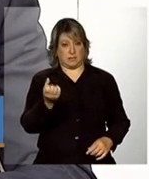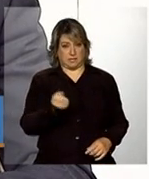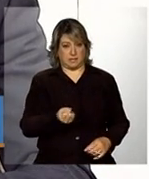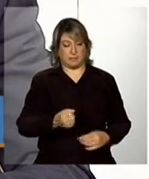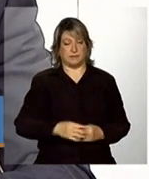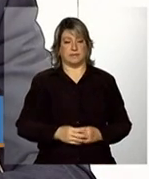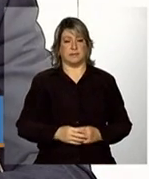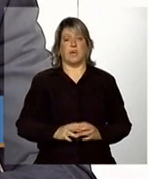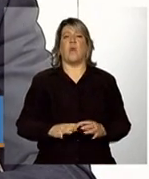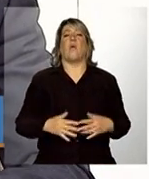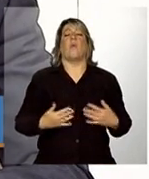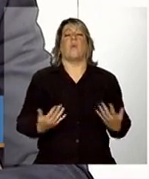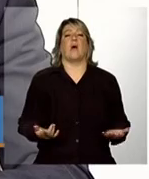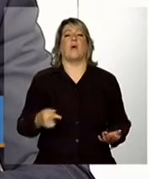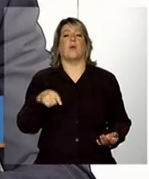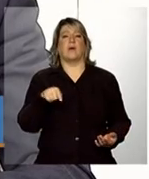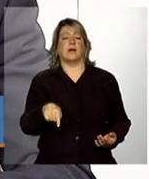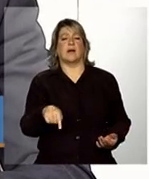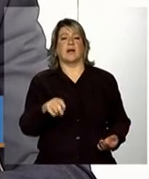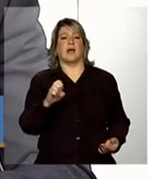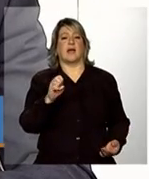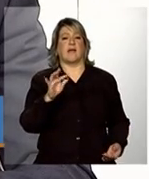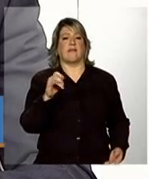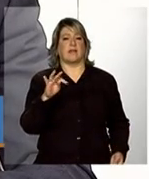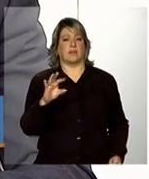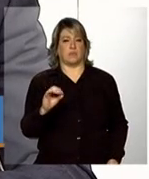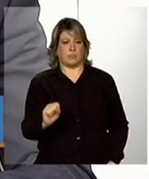Quais são esses efeitos? Só para a gente lembrar aqui.